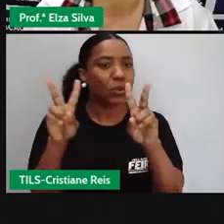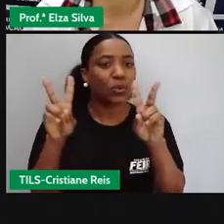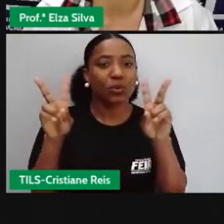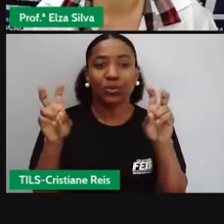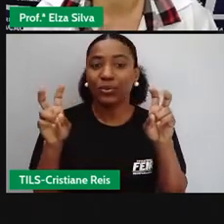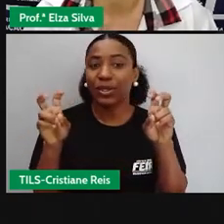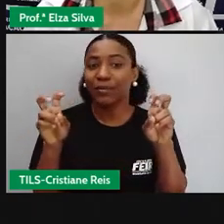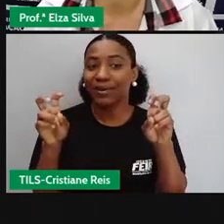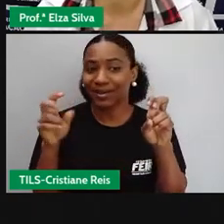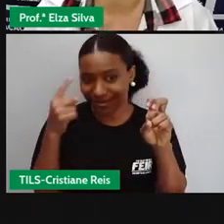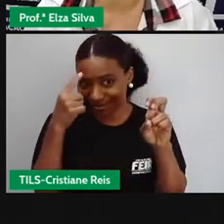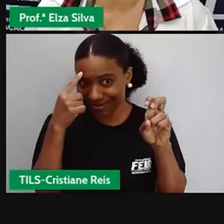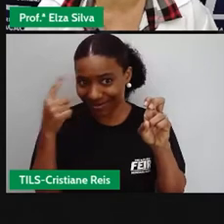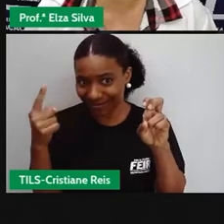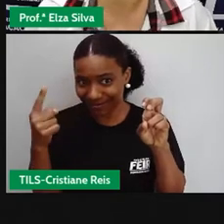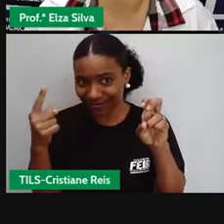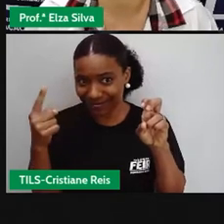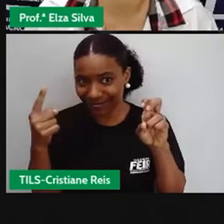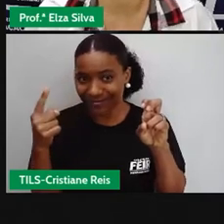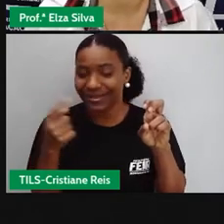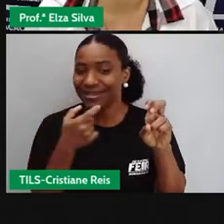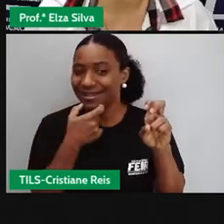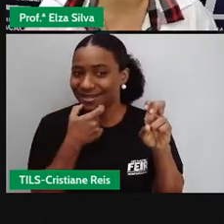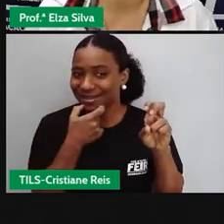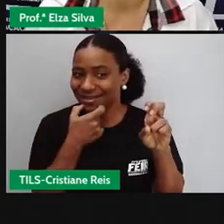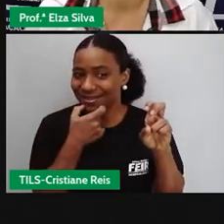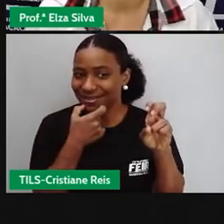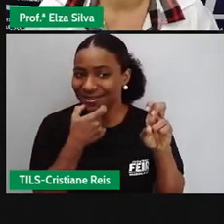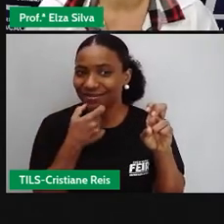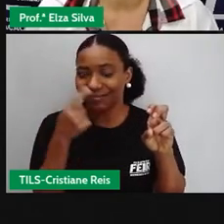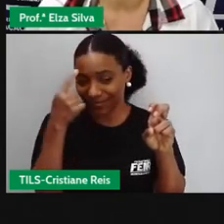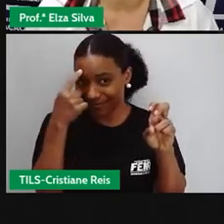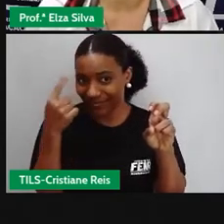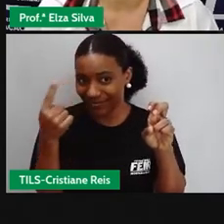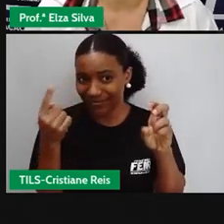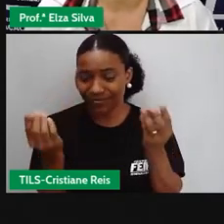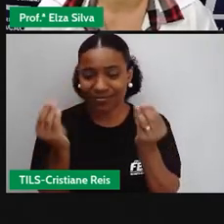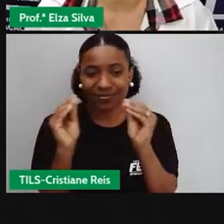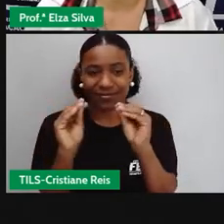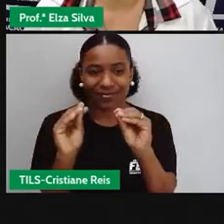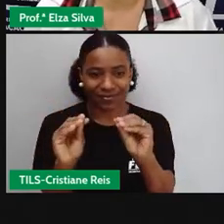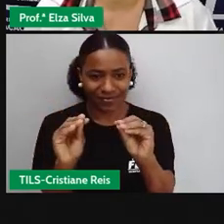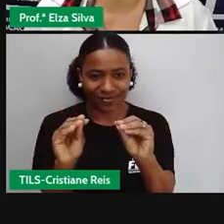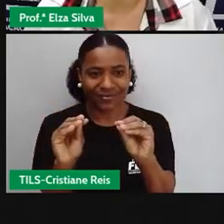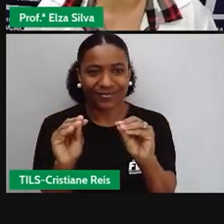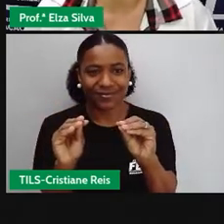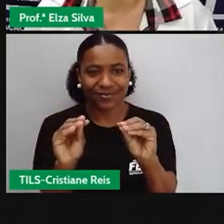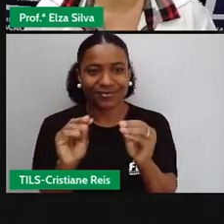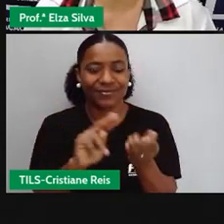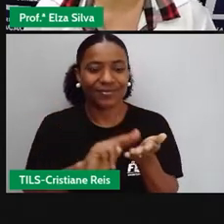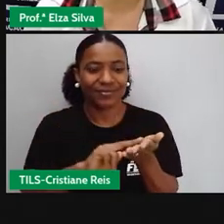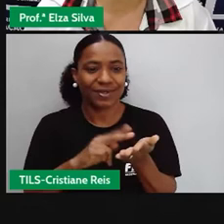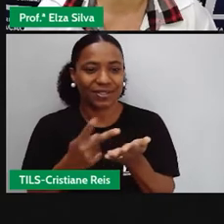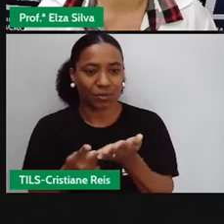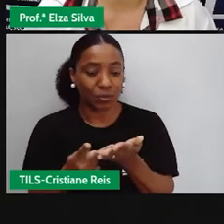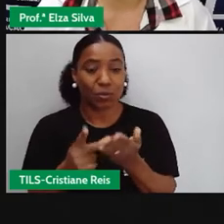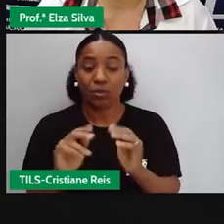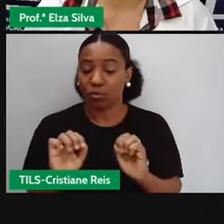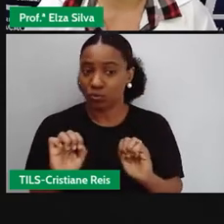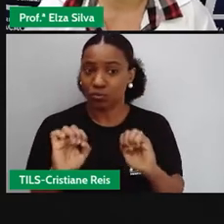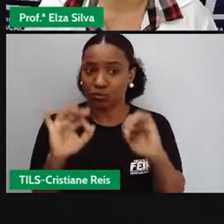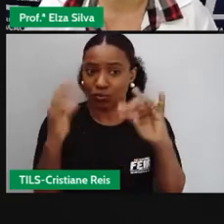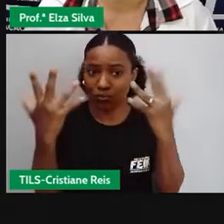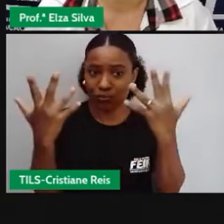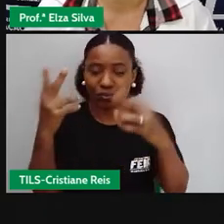tema de nossa aula? Did you remember? Vocês se lembram? John Festival Celebration. Celebração